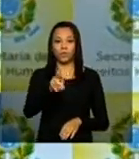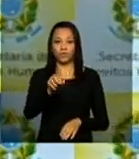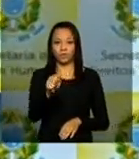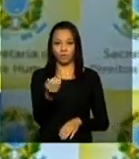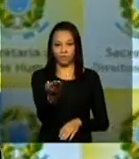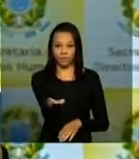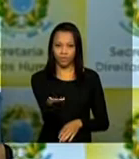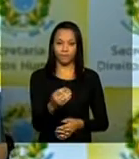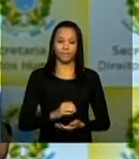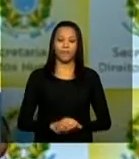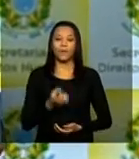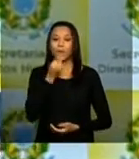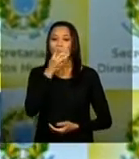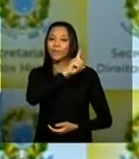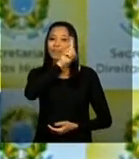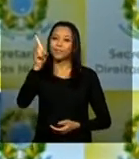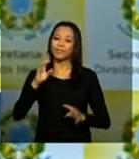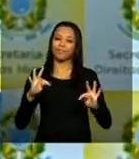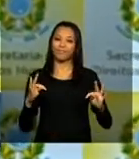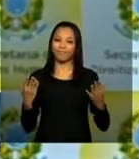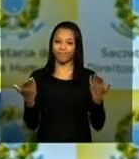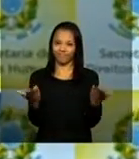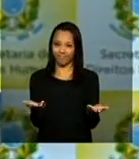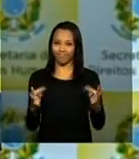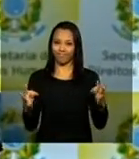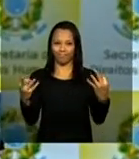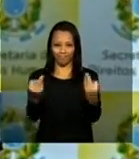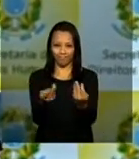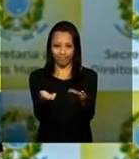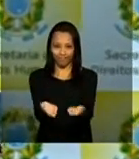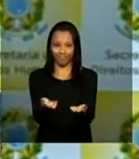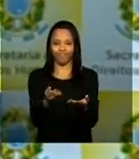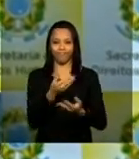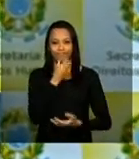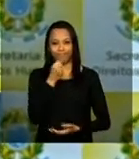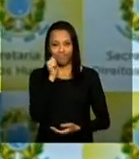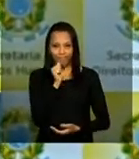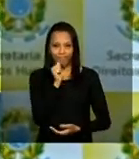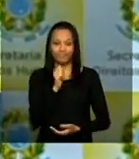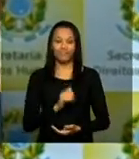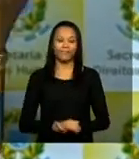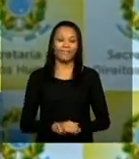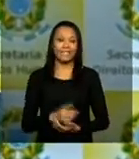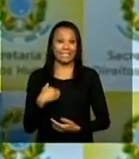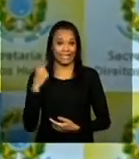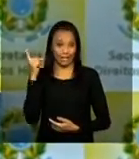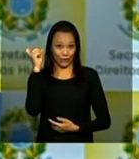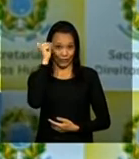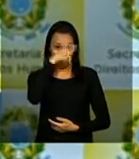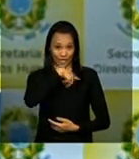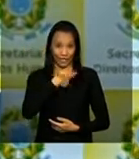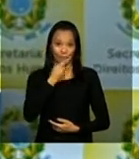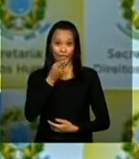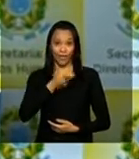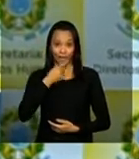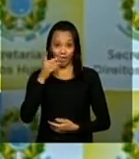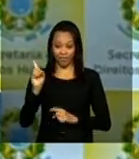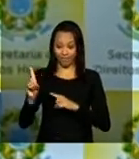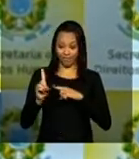bom dia muito bom dia a todos e a todas é difícil falar depois dessa